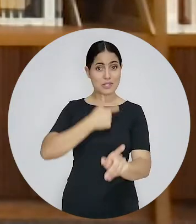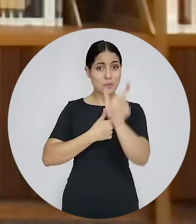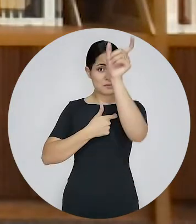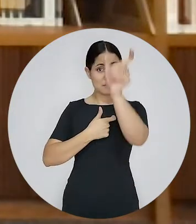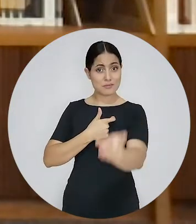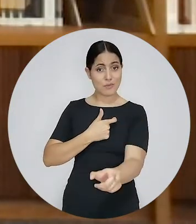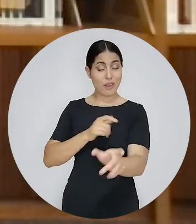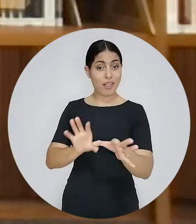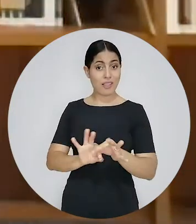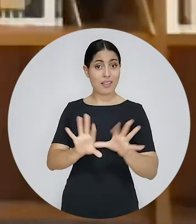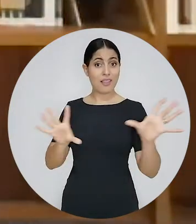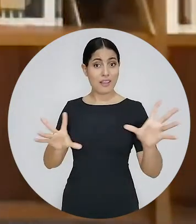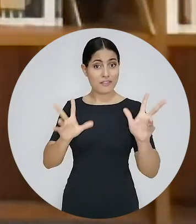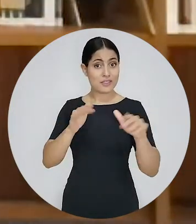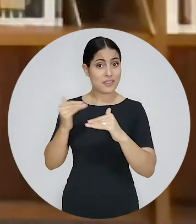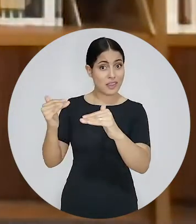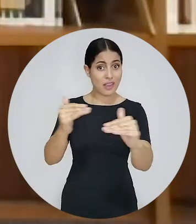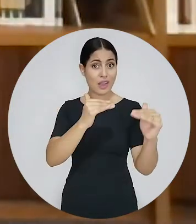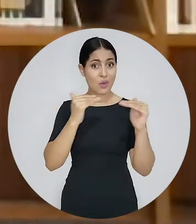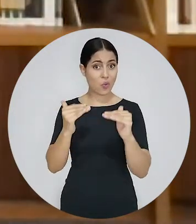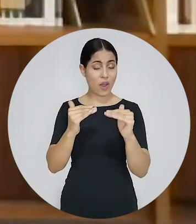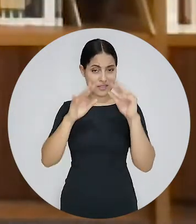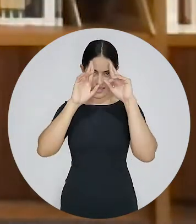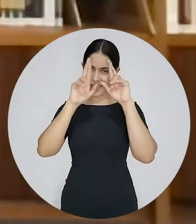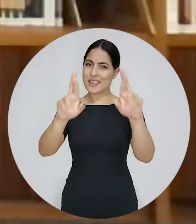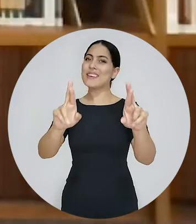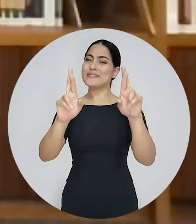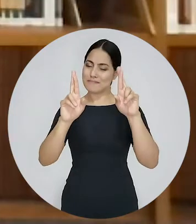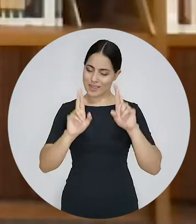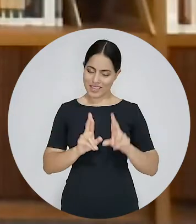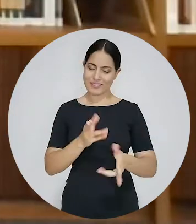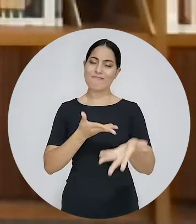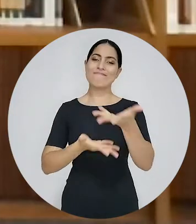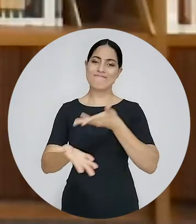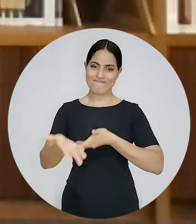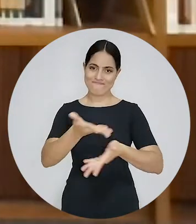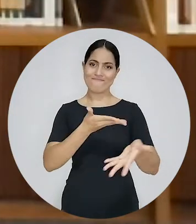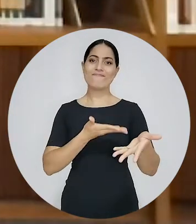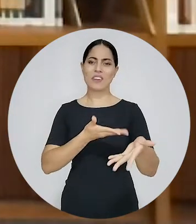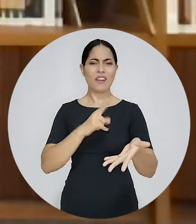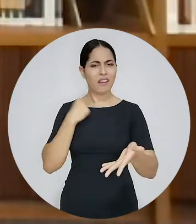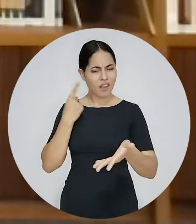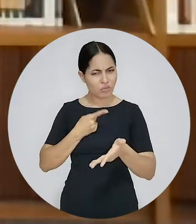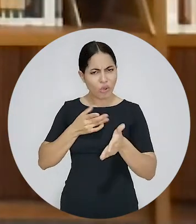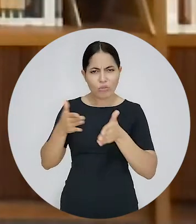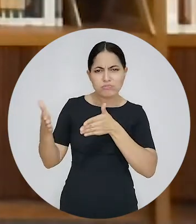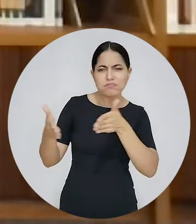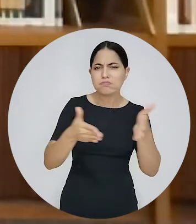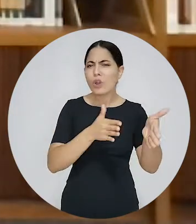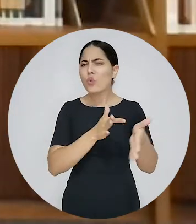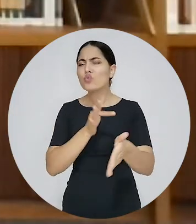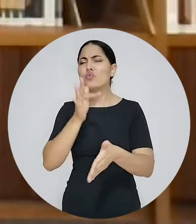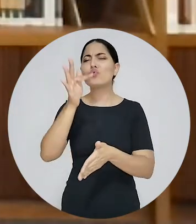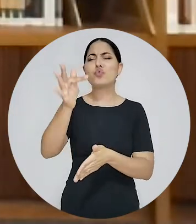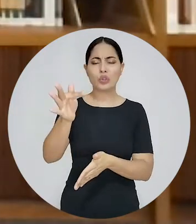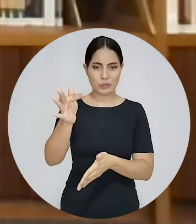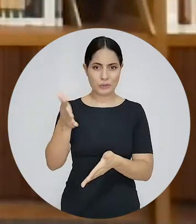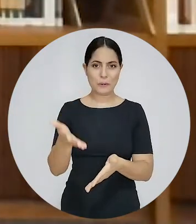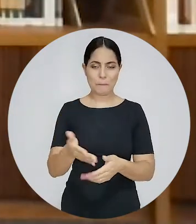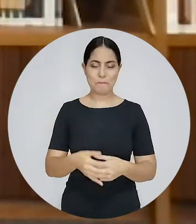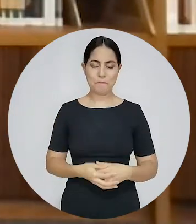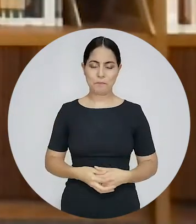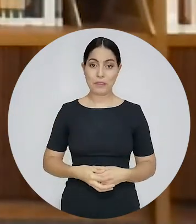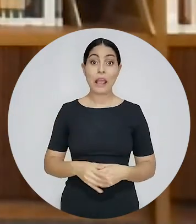iguais que se tratam com respeito e consideração. E acho que é esse o caminho que nós devemos percorrer.